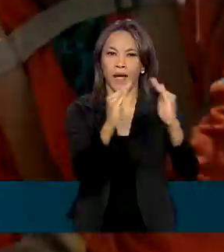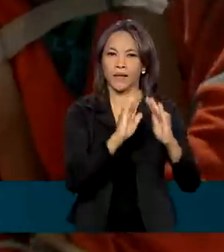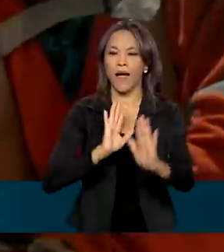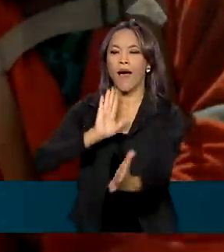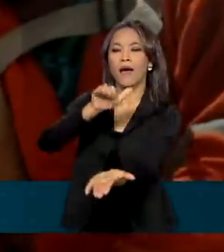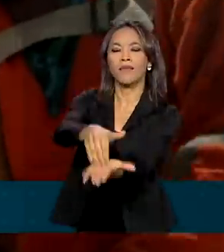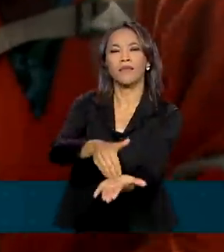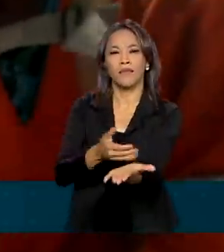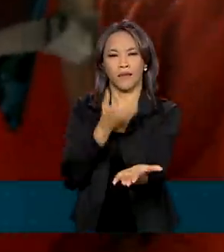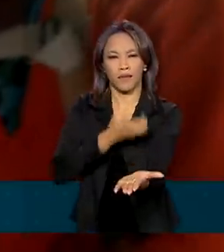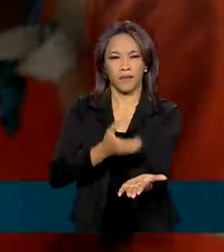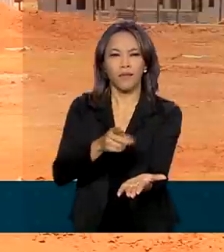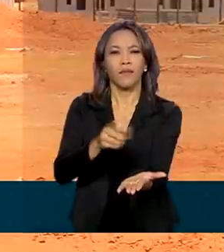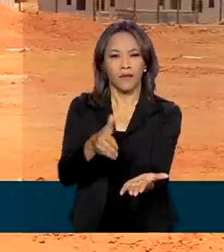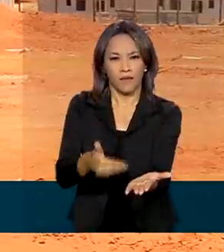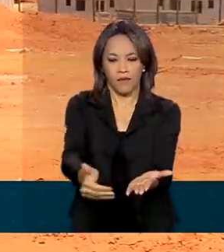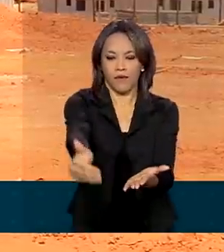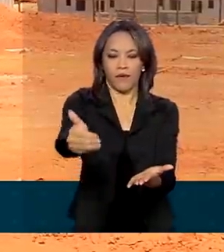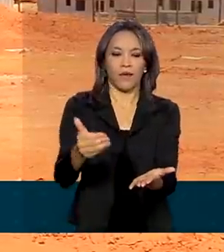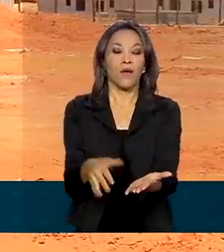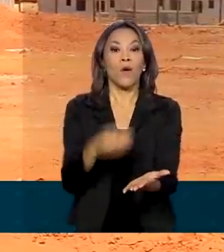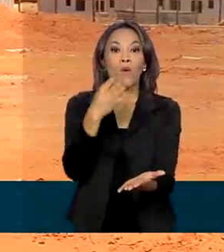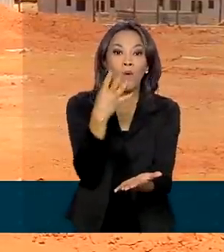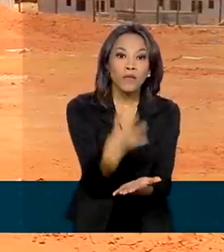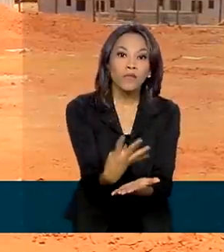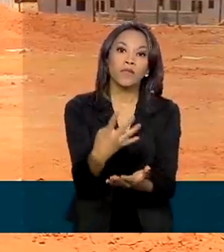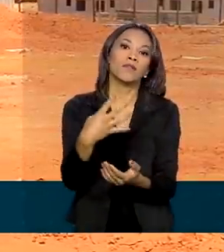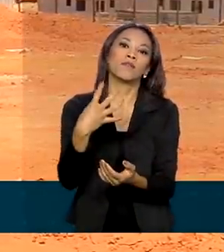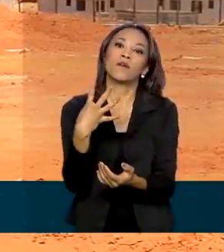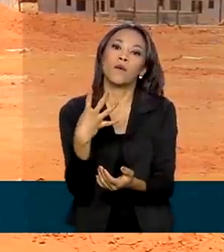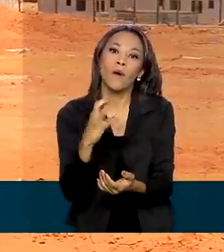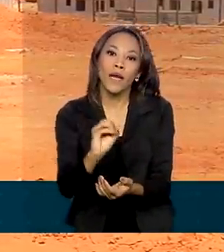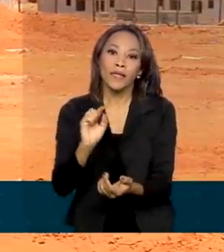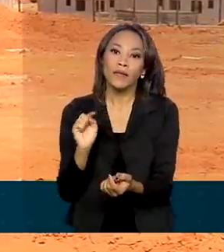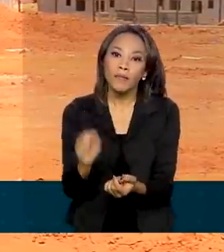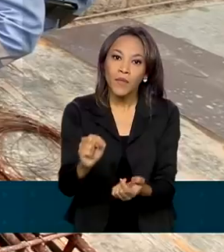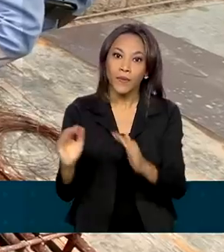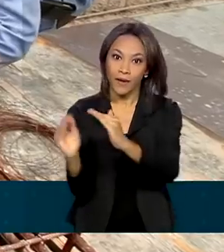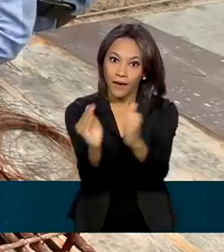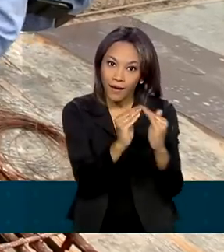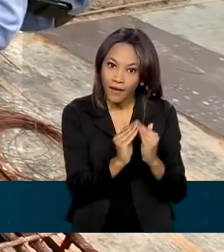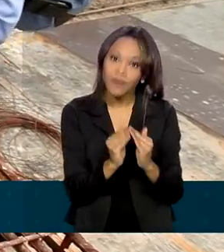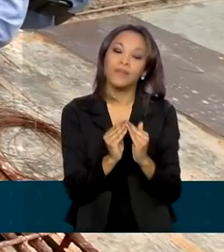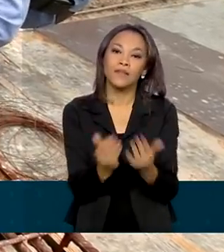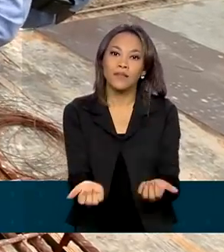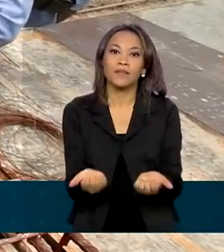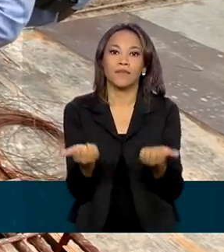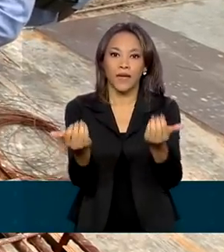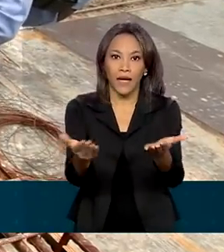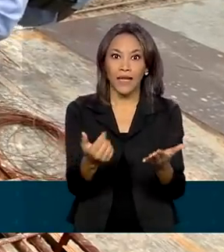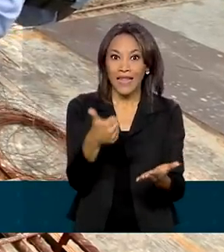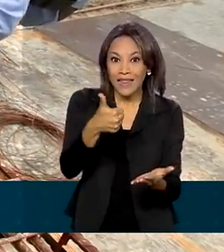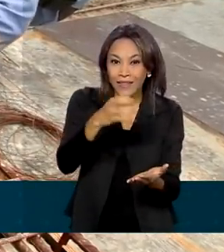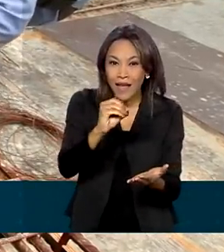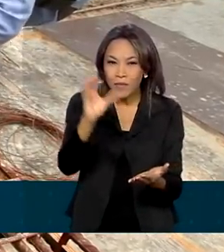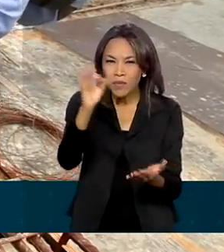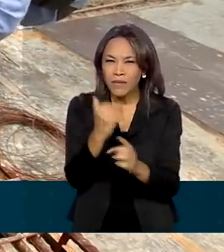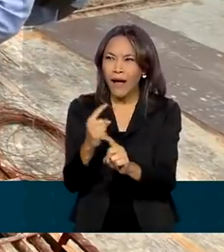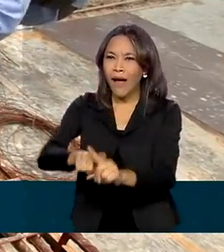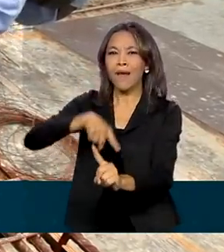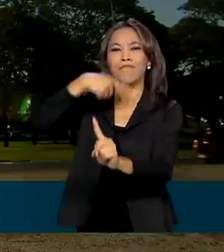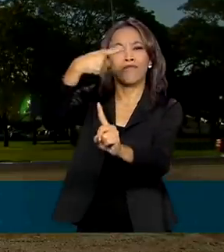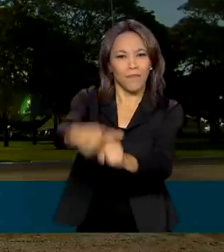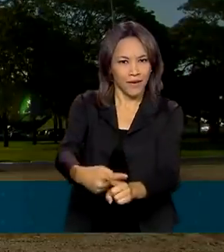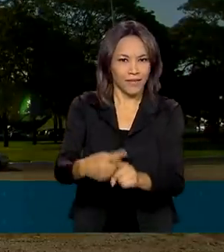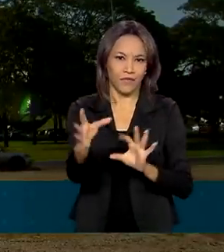ano, o governo federal pretende entregar 440 mil unidades habitacionais, 10% a mais que o previsto